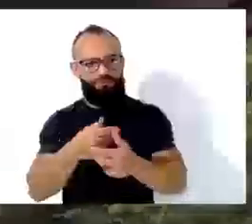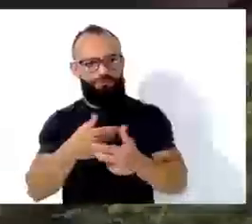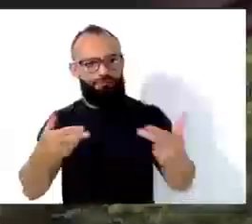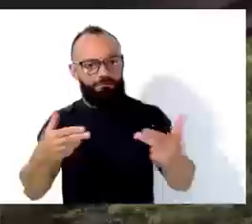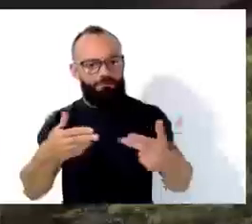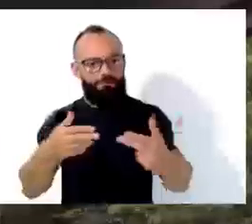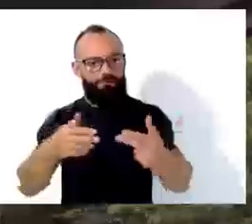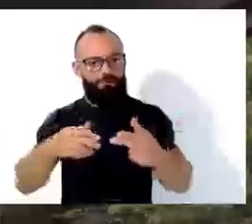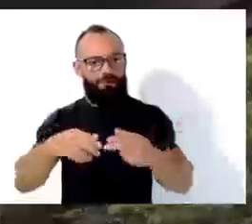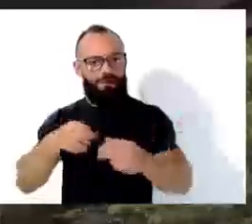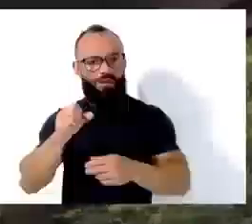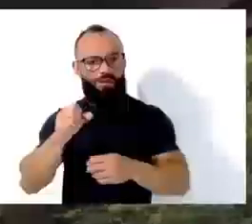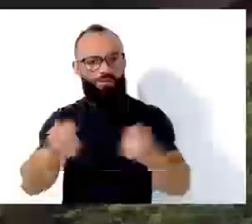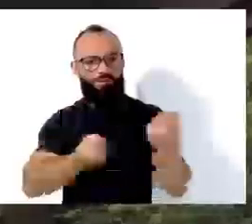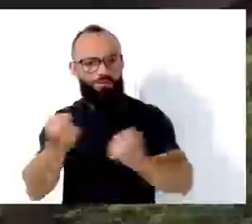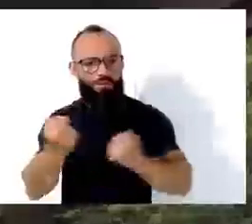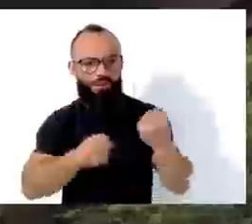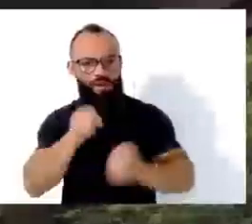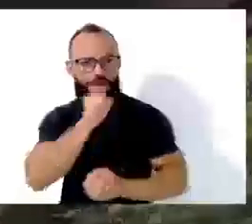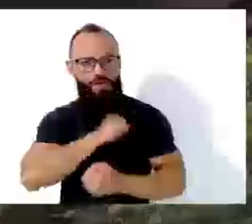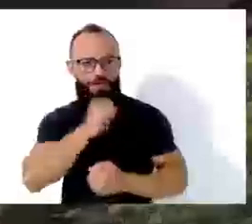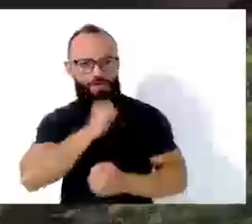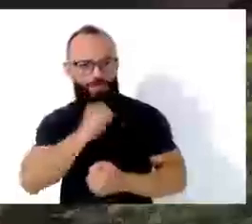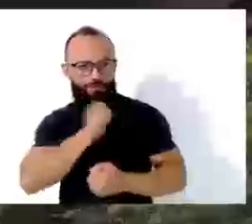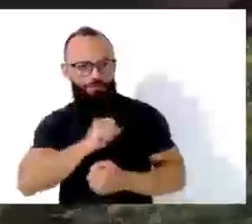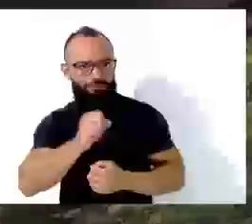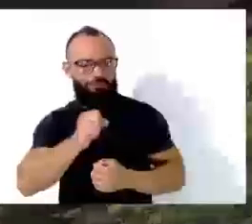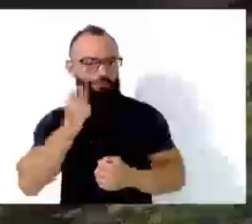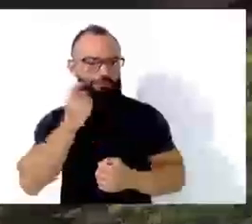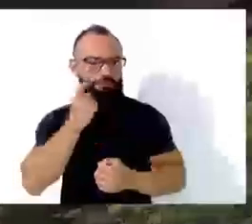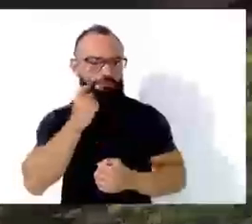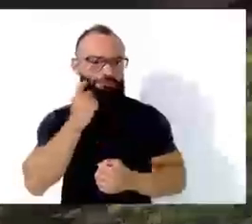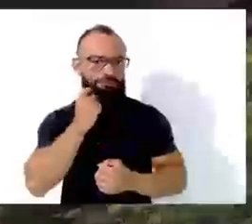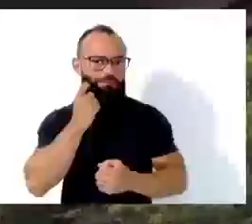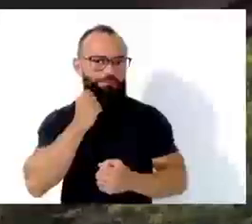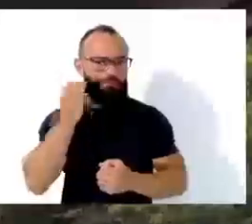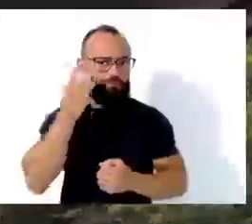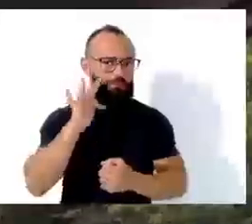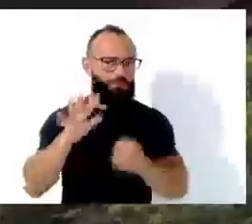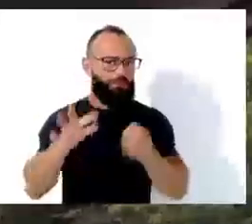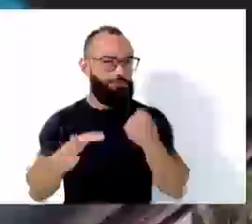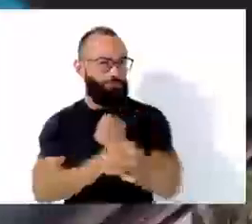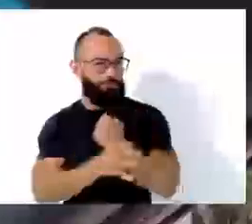placa do caminhão, essas carcaças de carro aí, não sei se é segurado ou não.